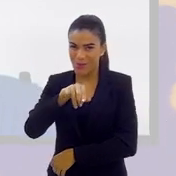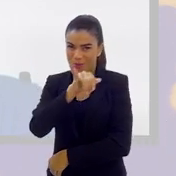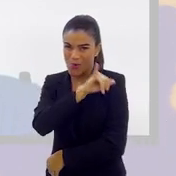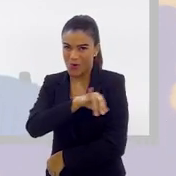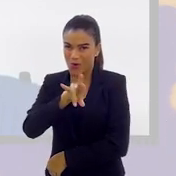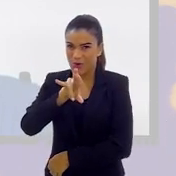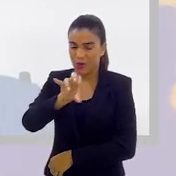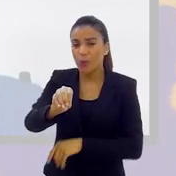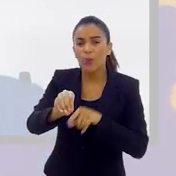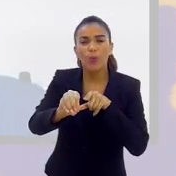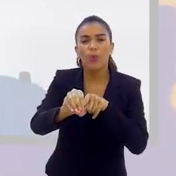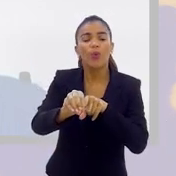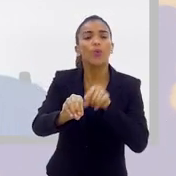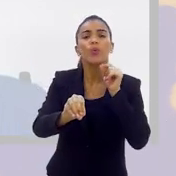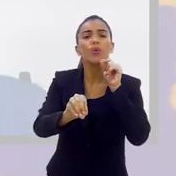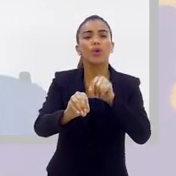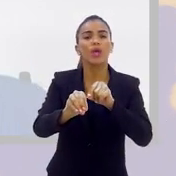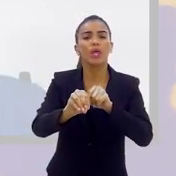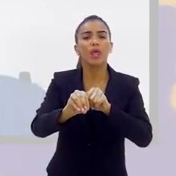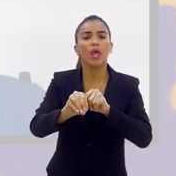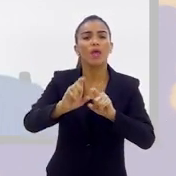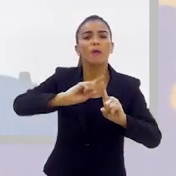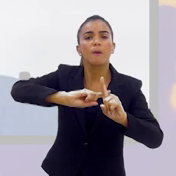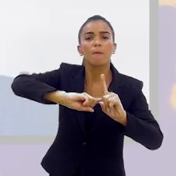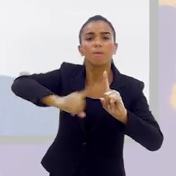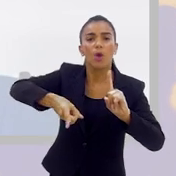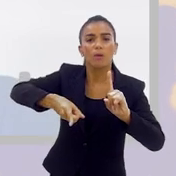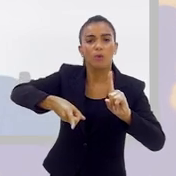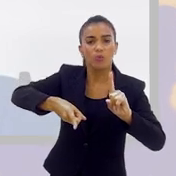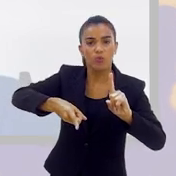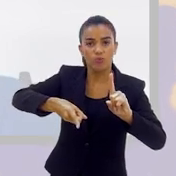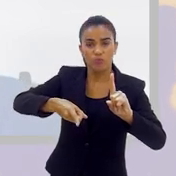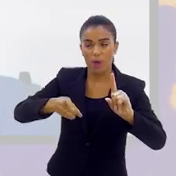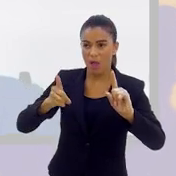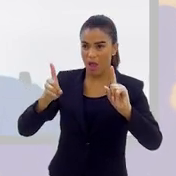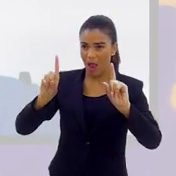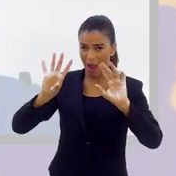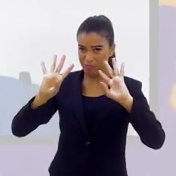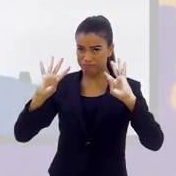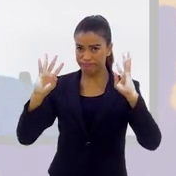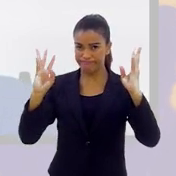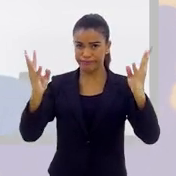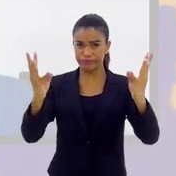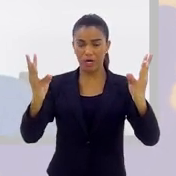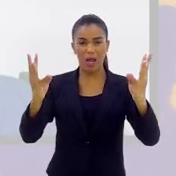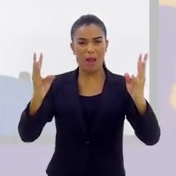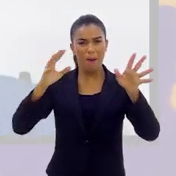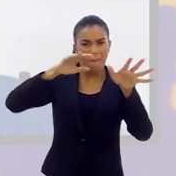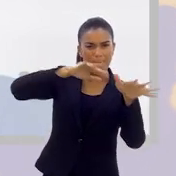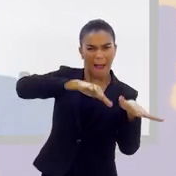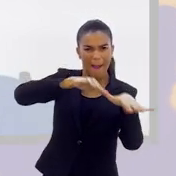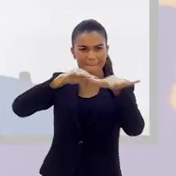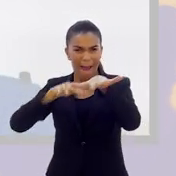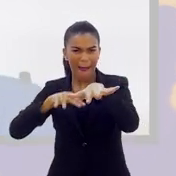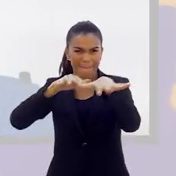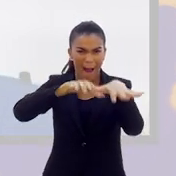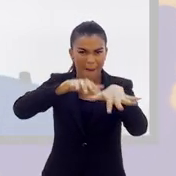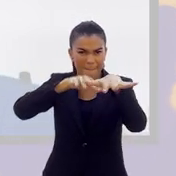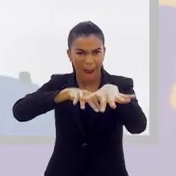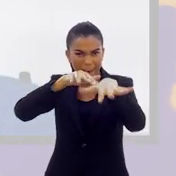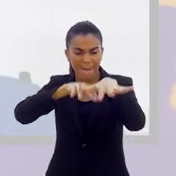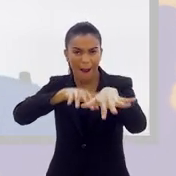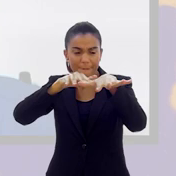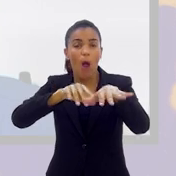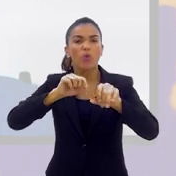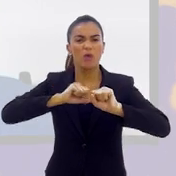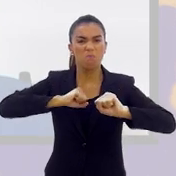Janeiro, baniu, pelo menos por tempo indeterminado, as chamadas torcidas organizadas por aquela guerra,